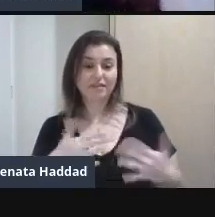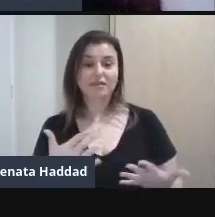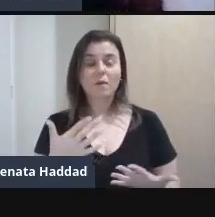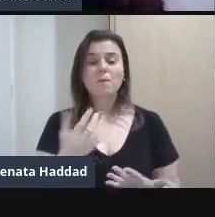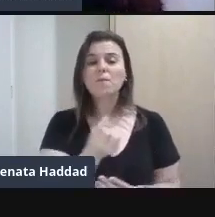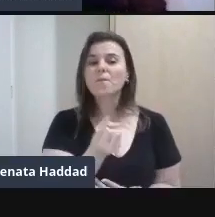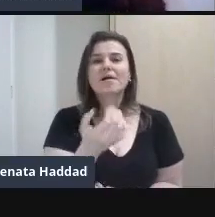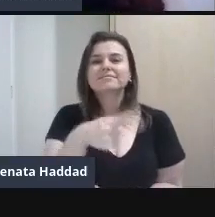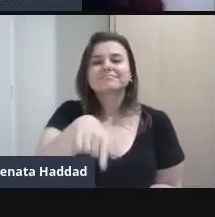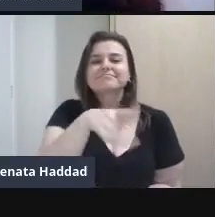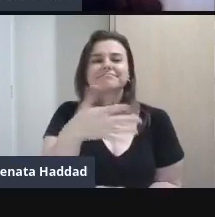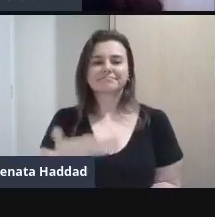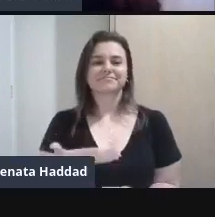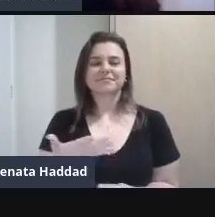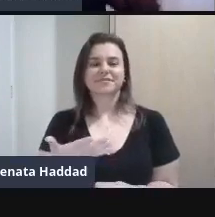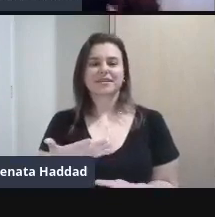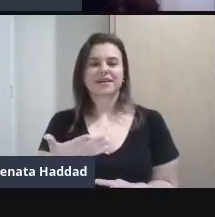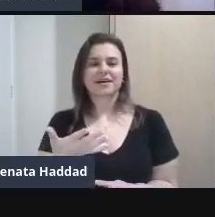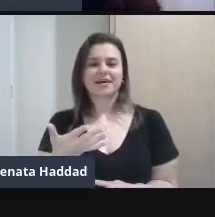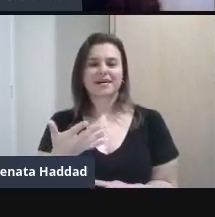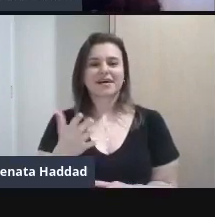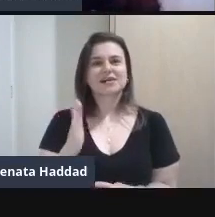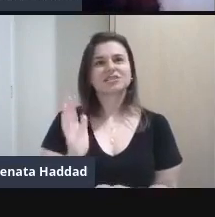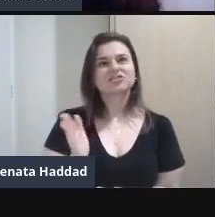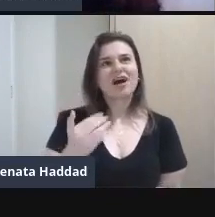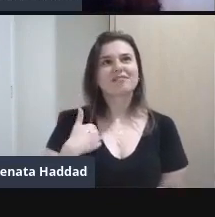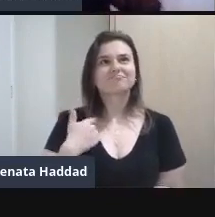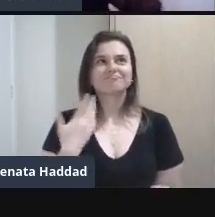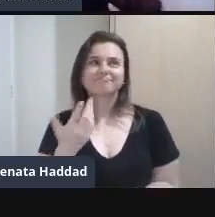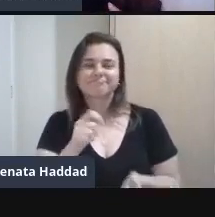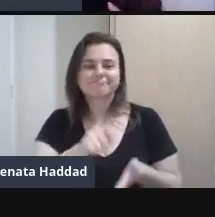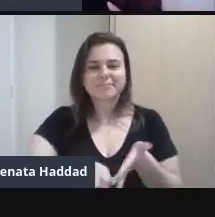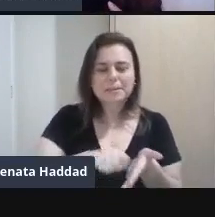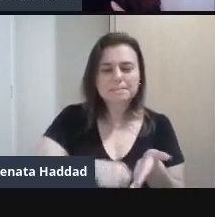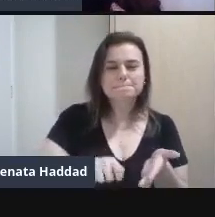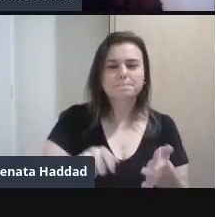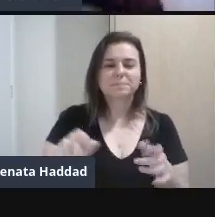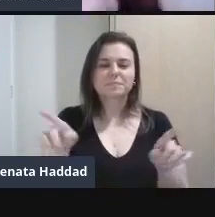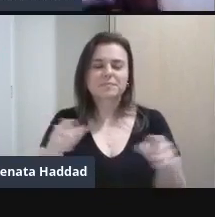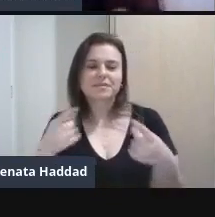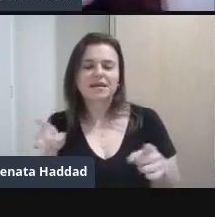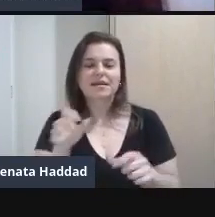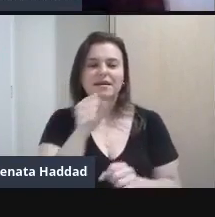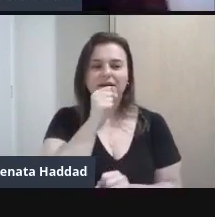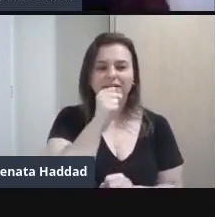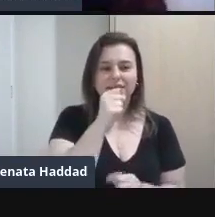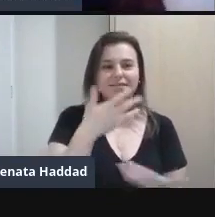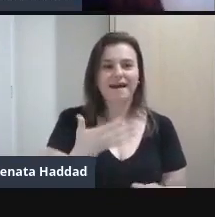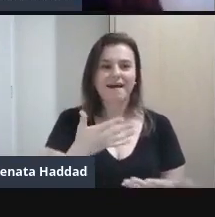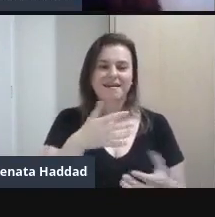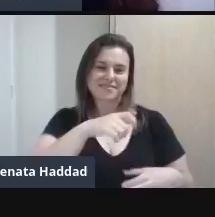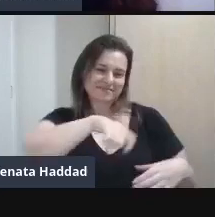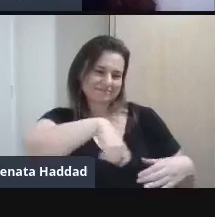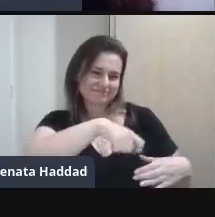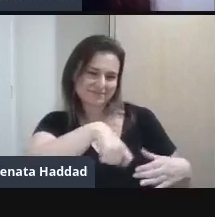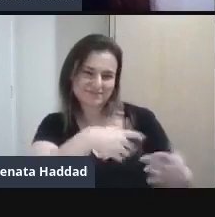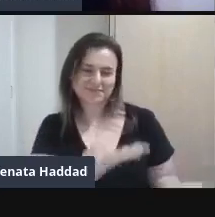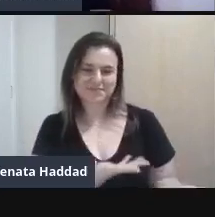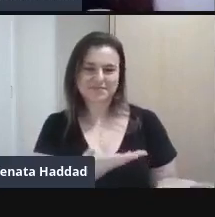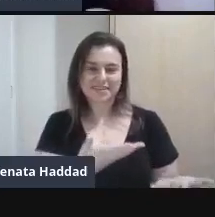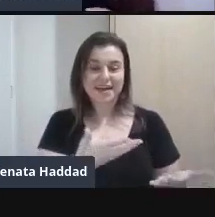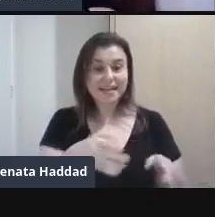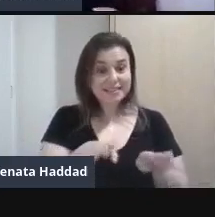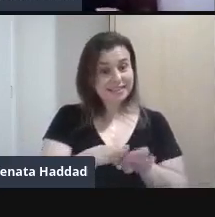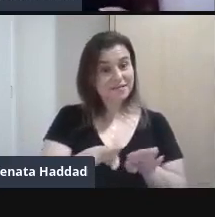ao compor Ao cantar Ao escrever A cozinhar A gente traz